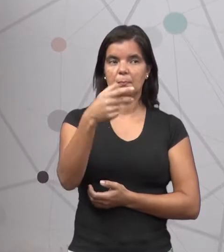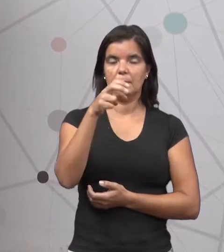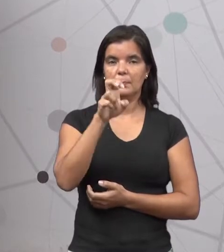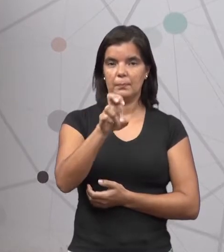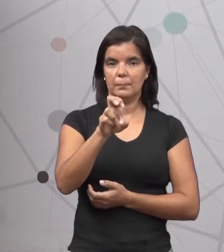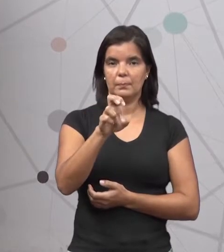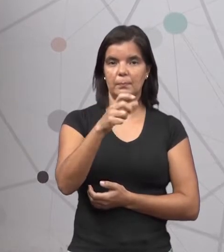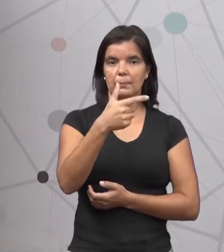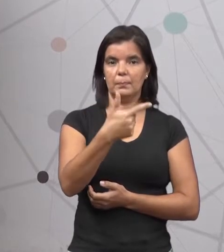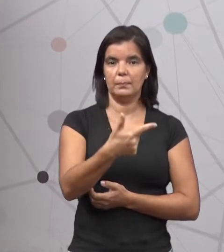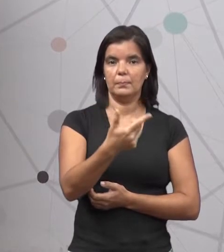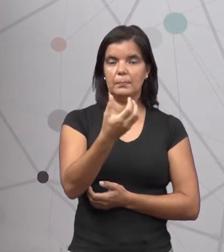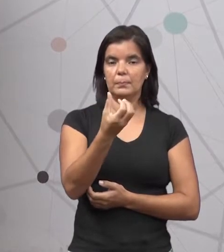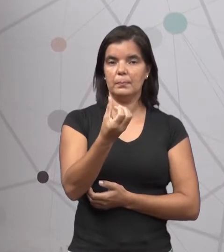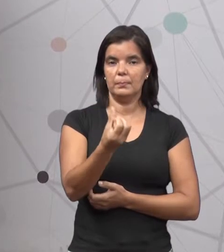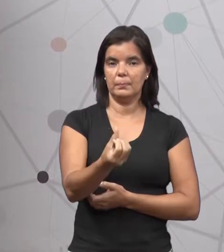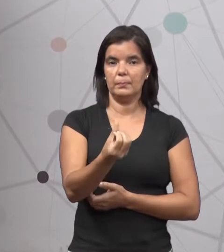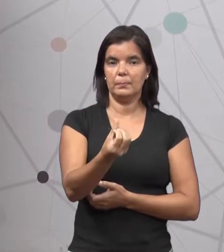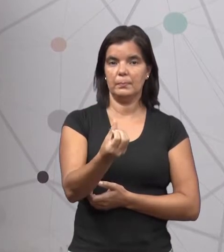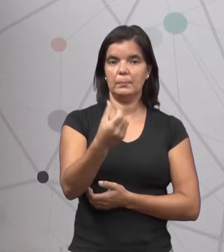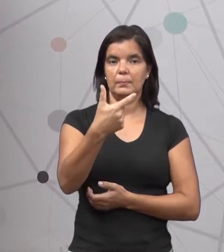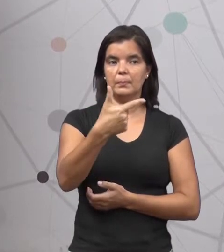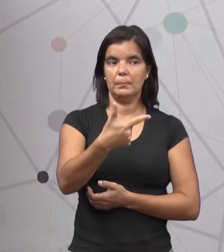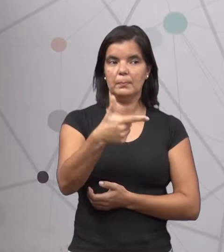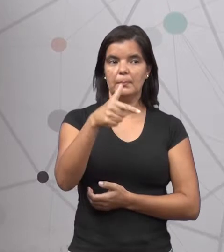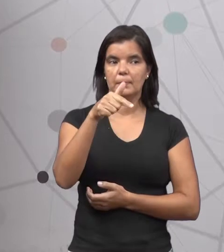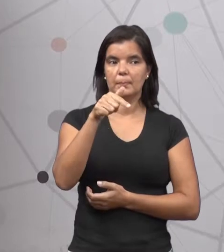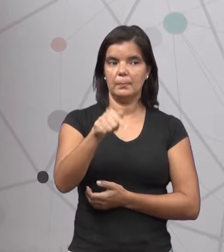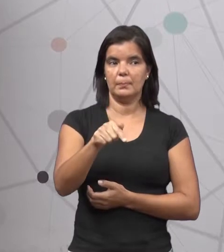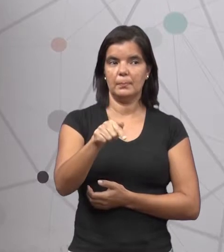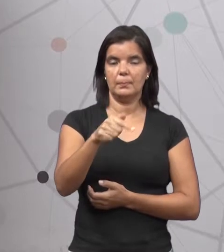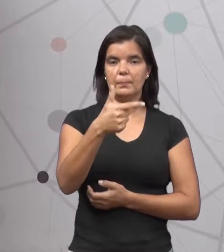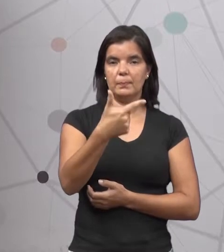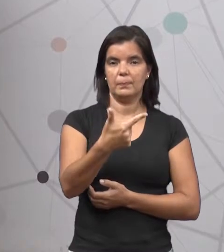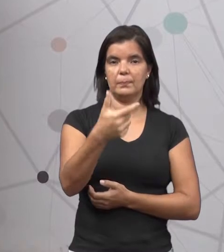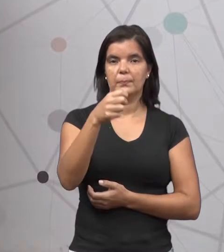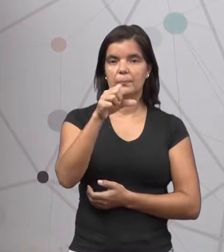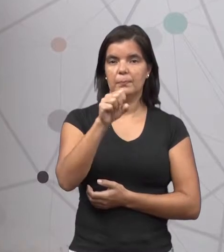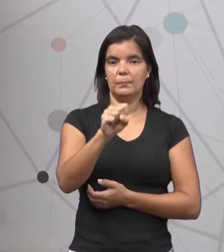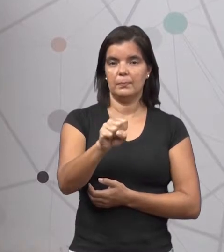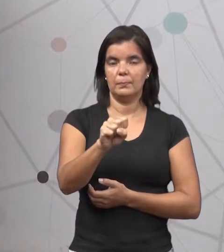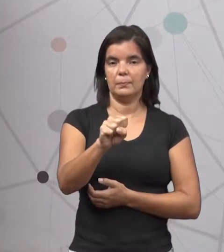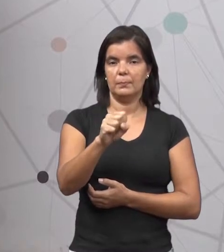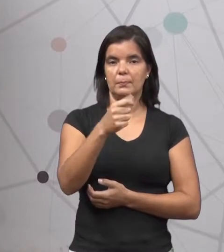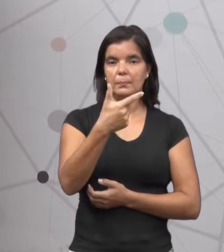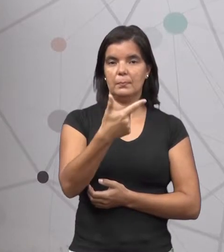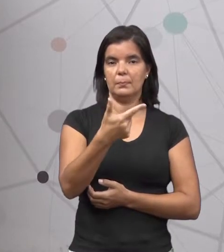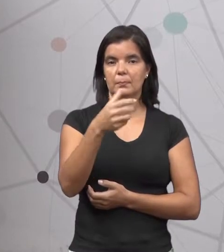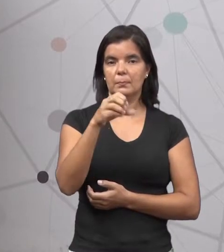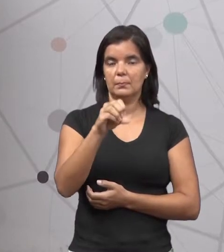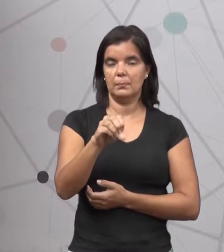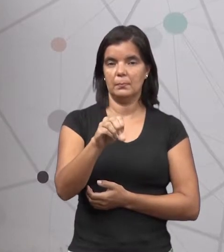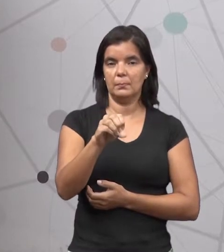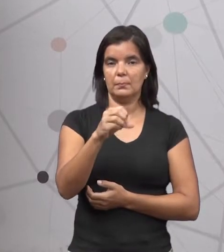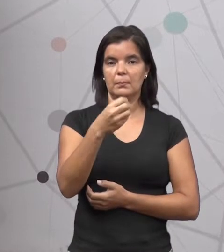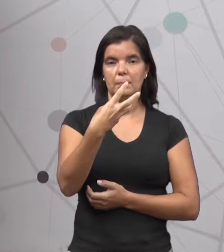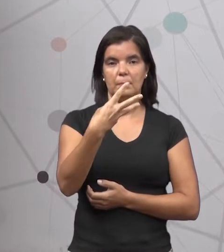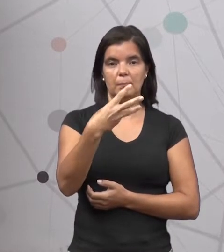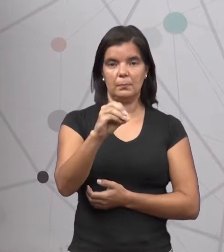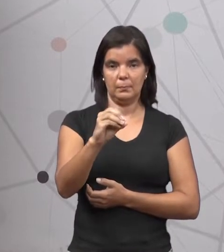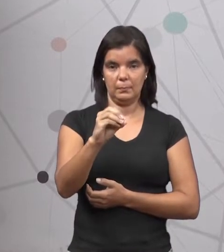25, 26, 27, 28, 29,